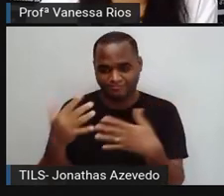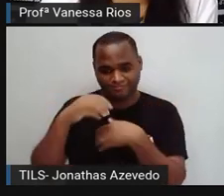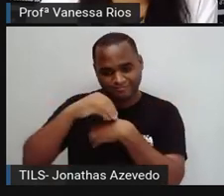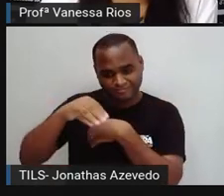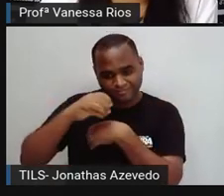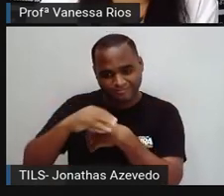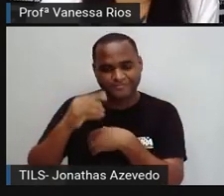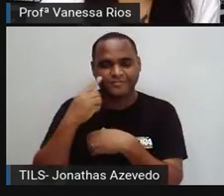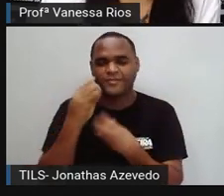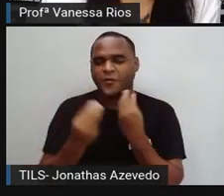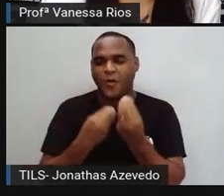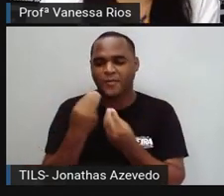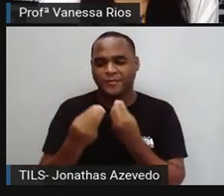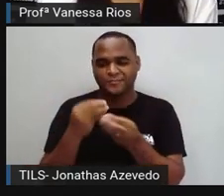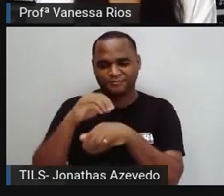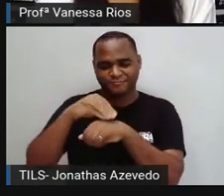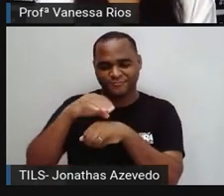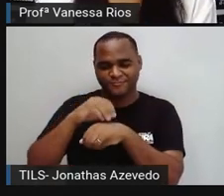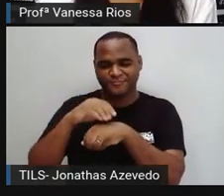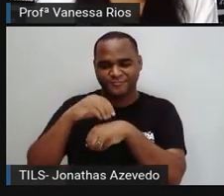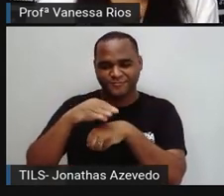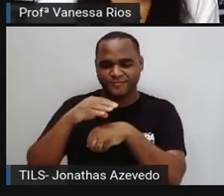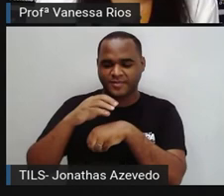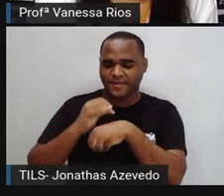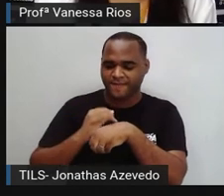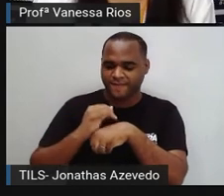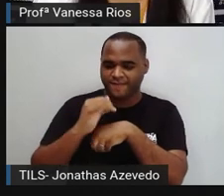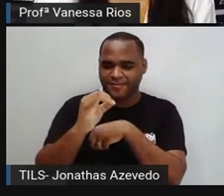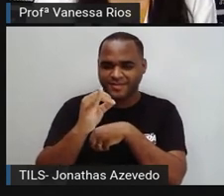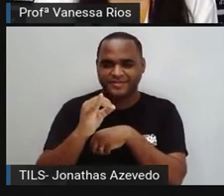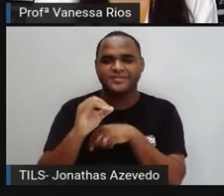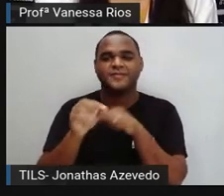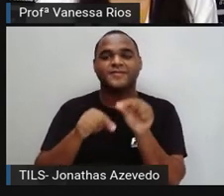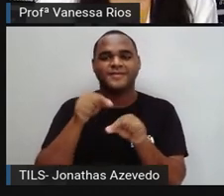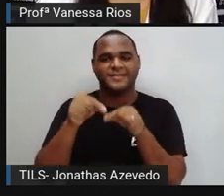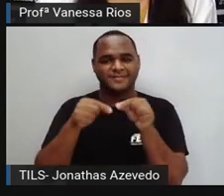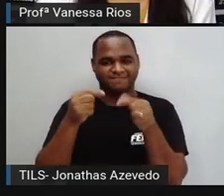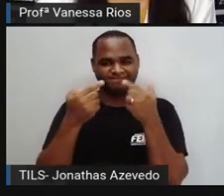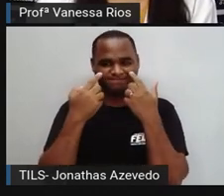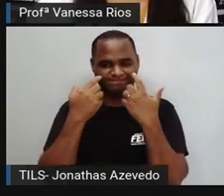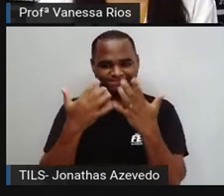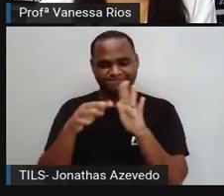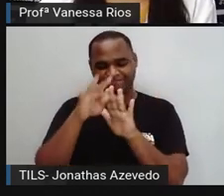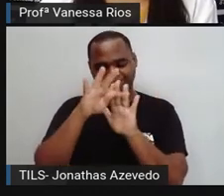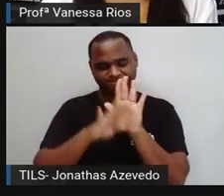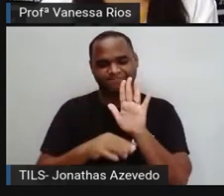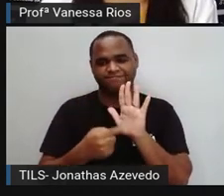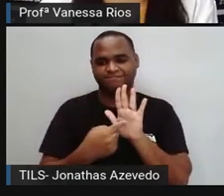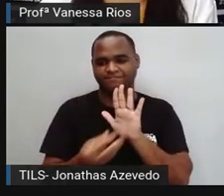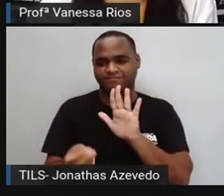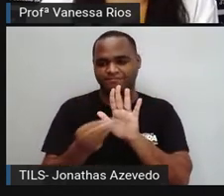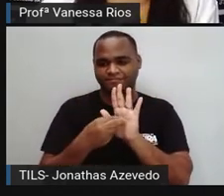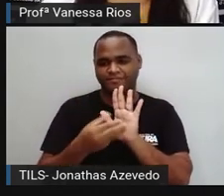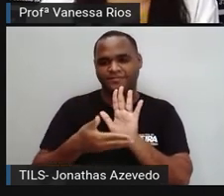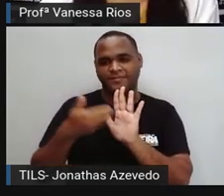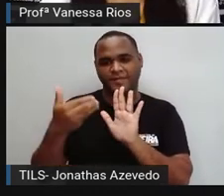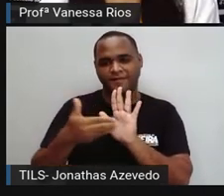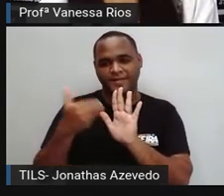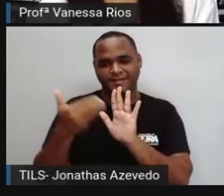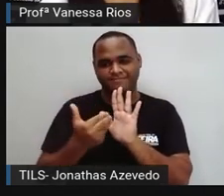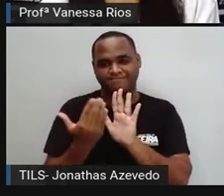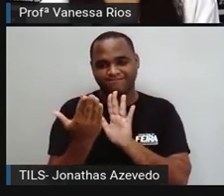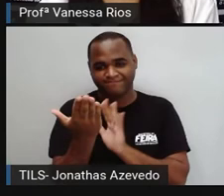informação. E nesse caso, há informações sobre as gírias. A PRO trouxe um texto aqui publicado no Folhinha, né?